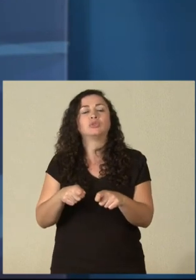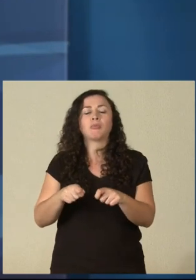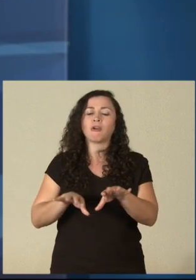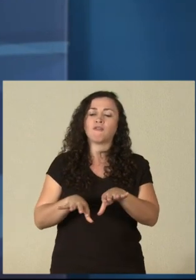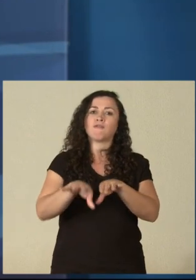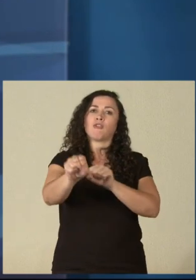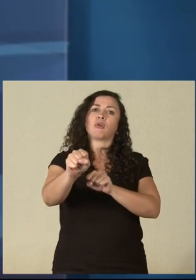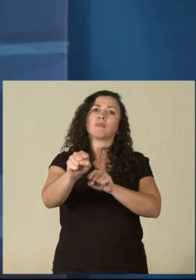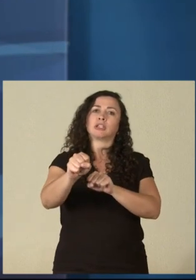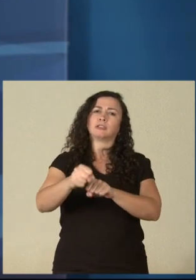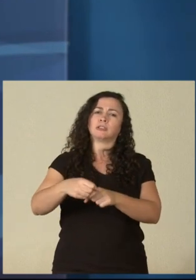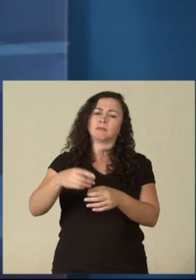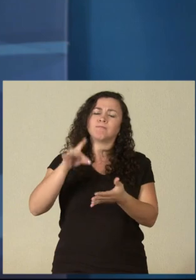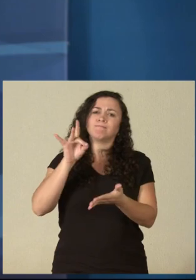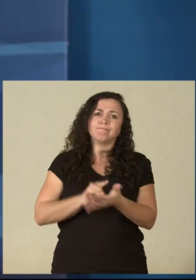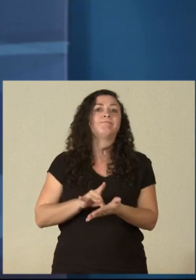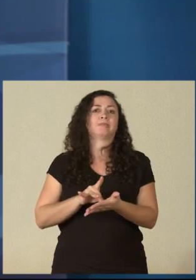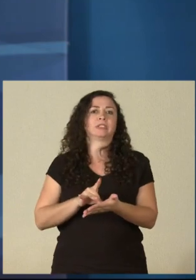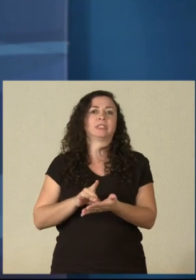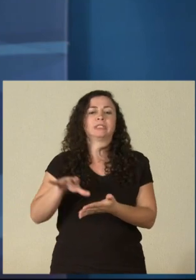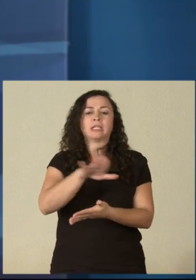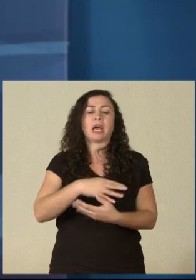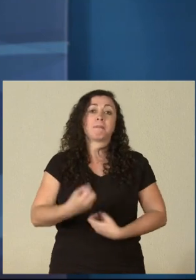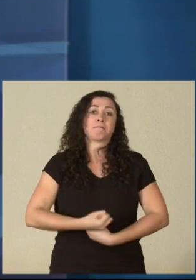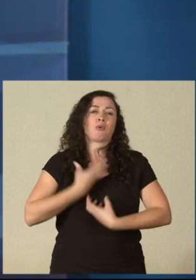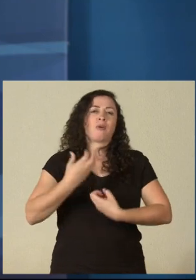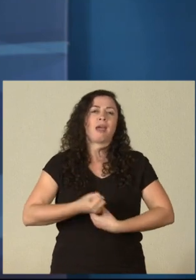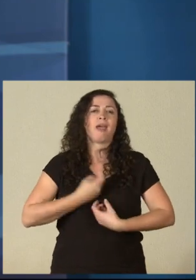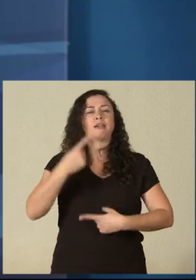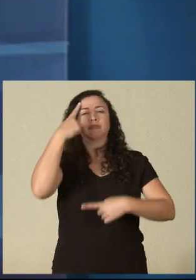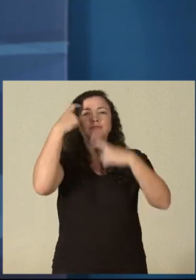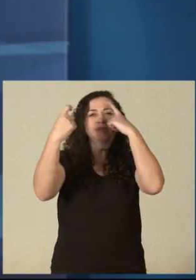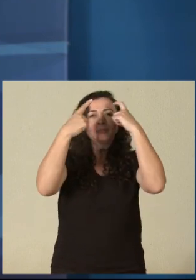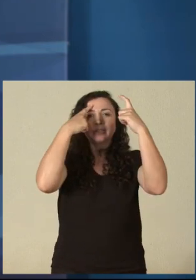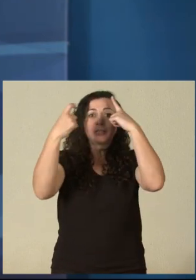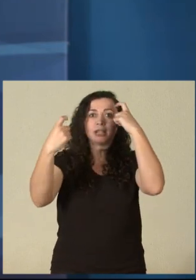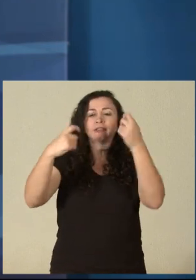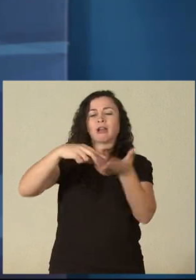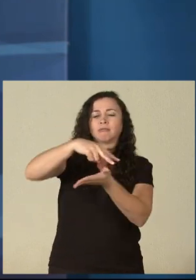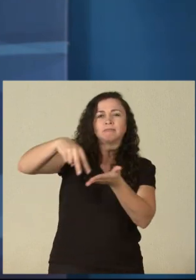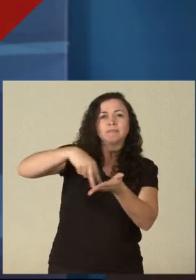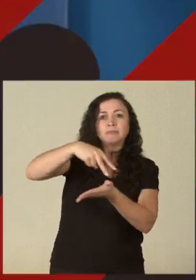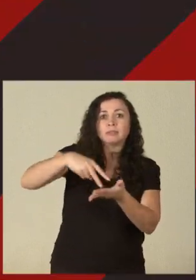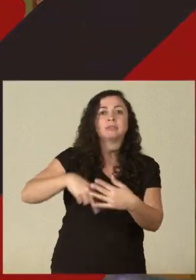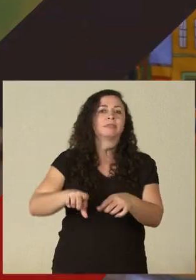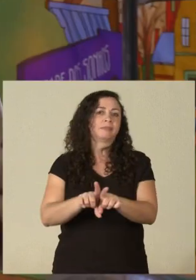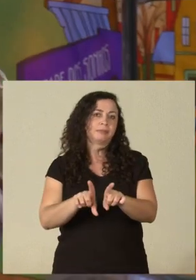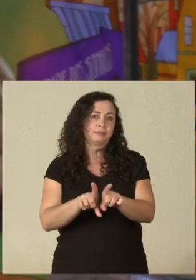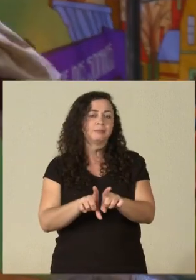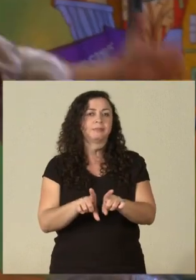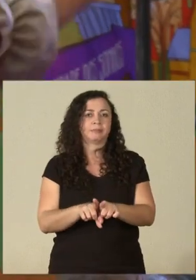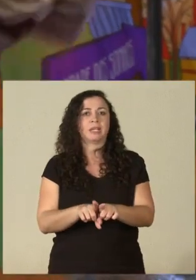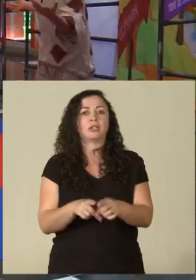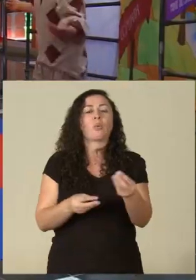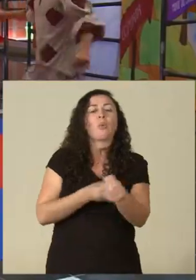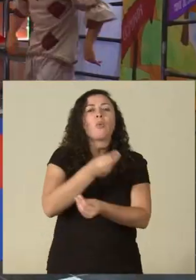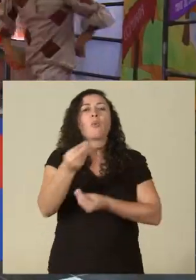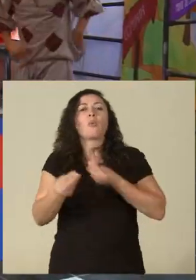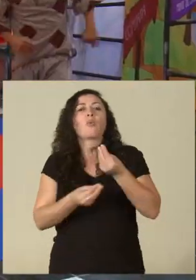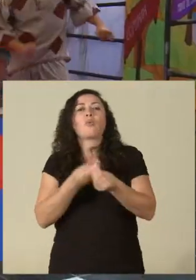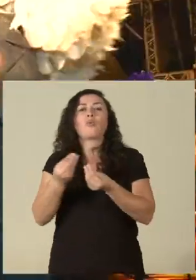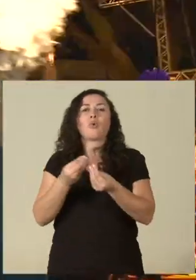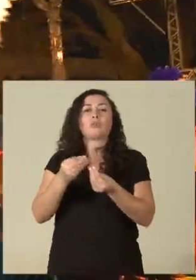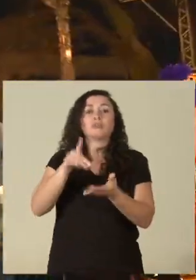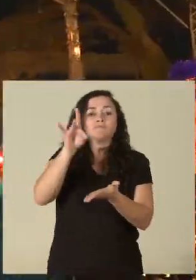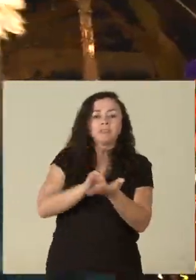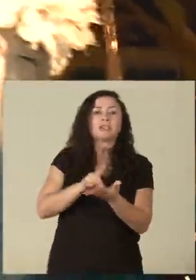sólida na área de poética, na área de criação, na área performática, digamos assim, em como atuar sendo um